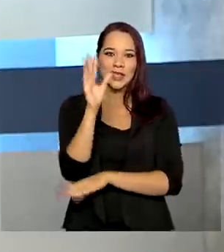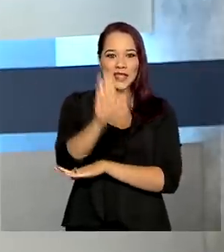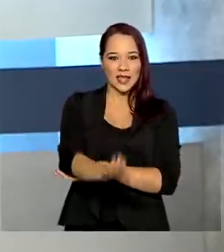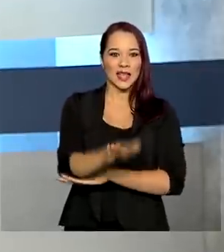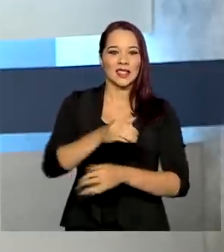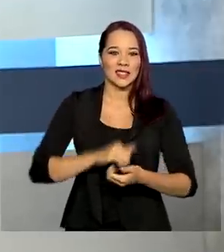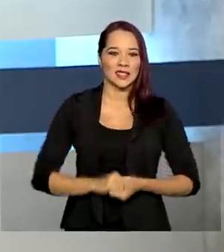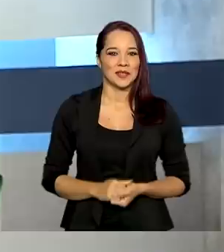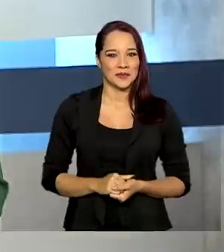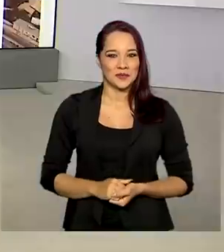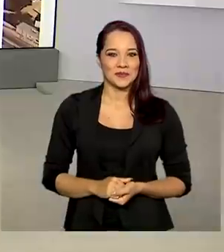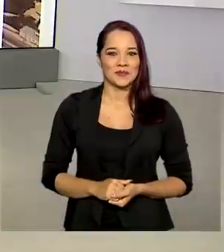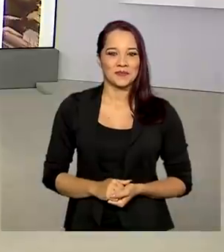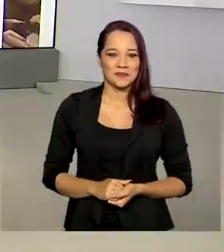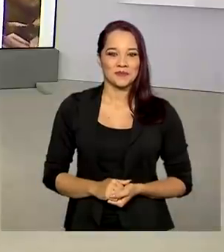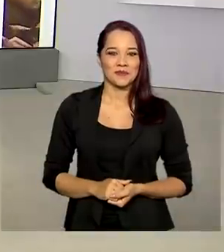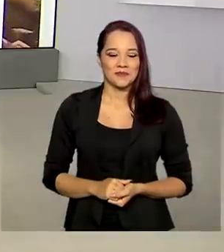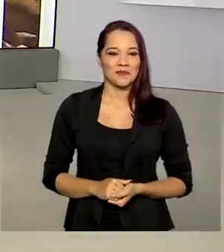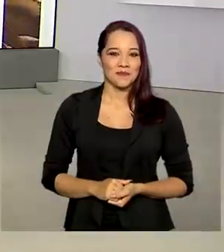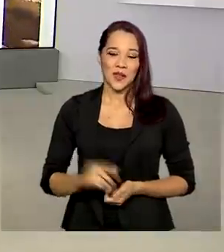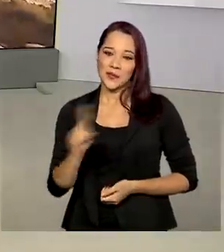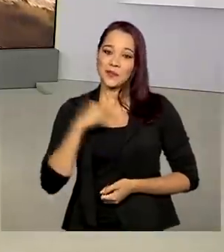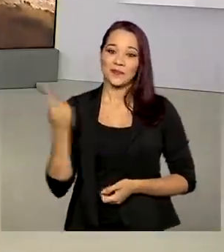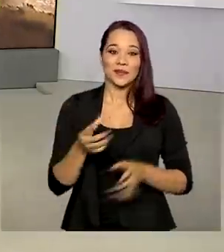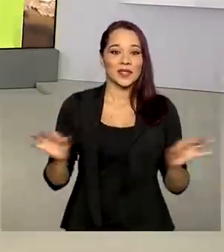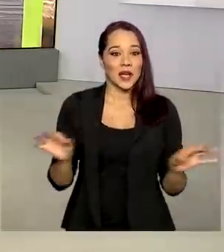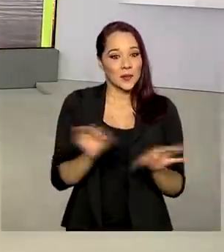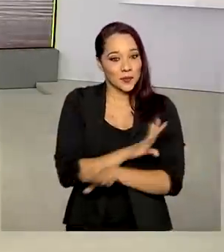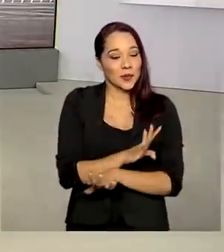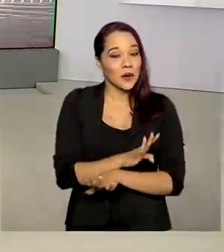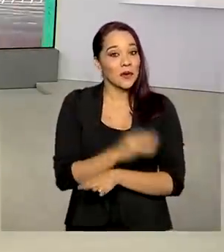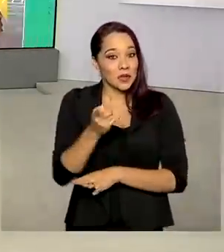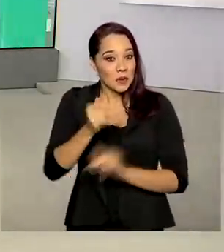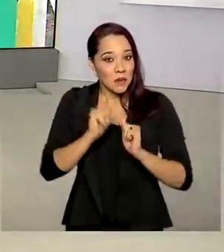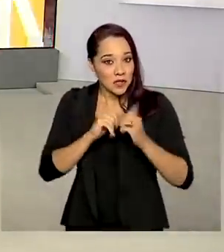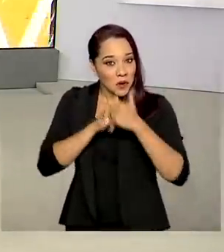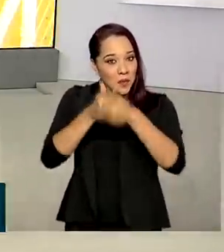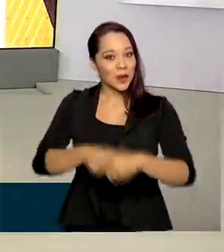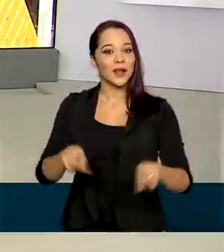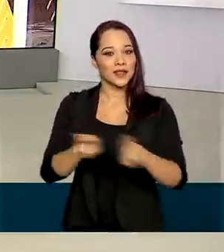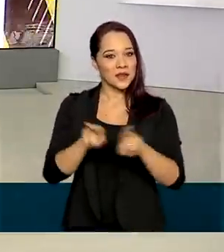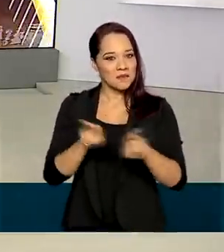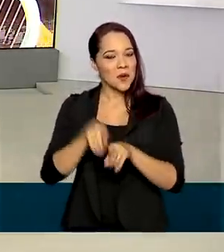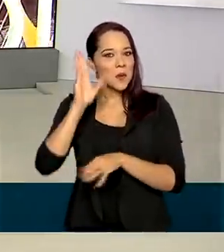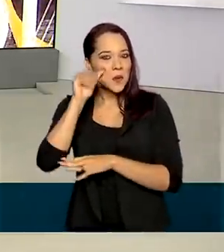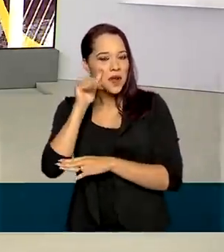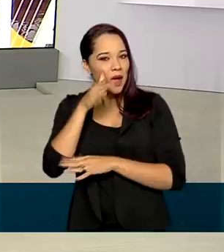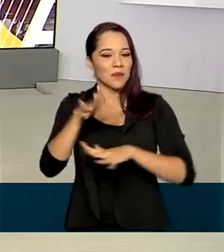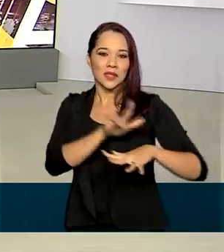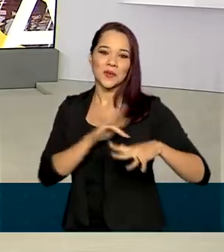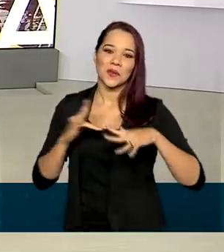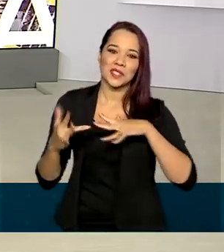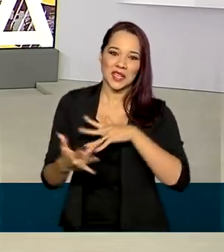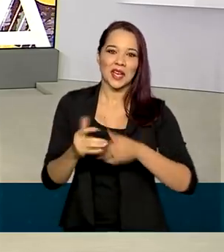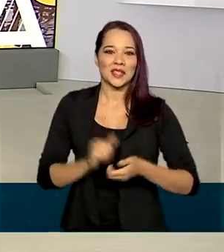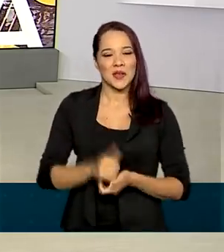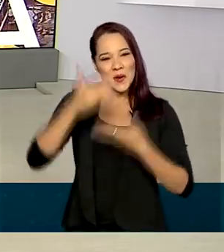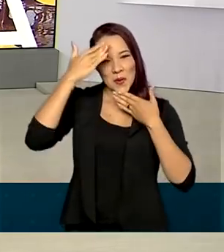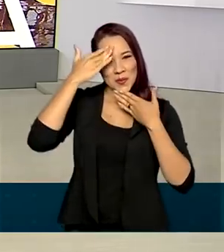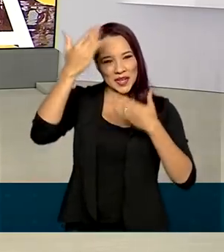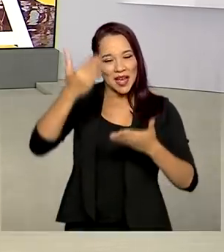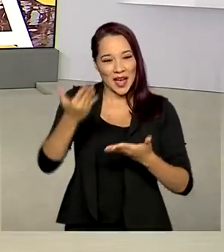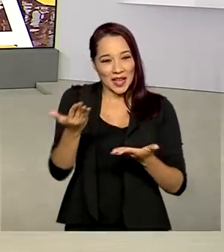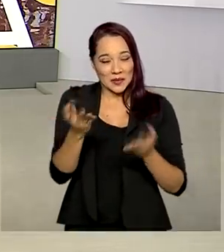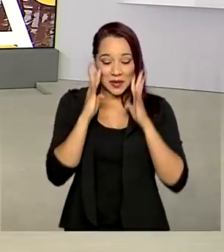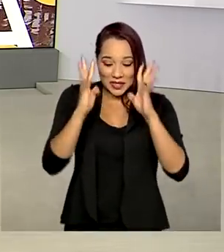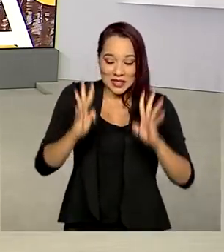da tarde. Não perca. O Brasil em Dia termina aqui. Você pode nos acompanhar também pelas redes sociais. Obrigada pela